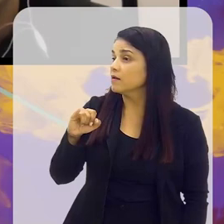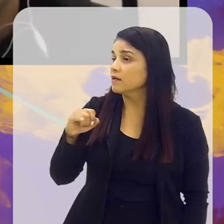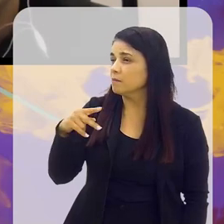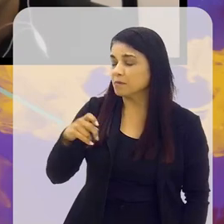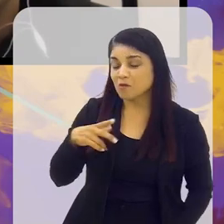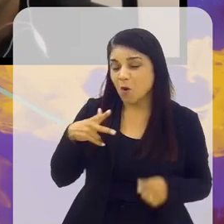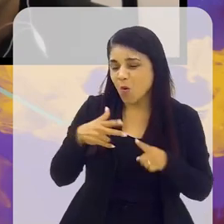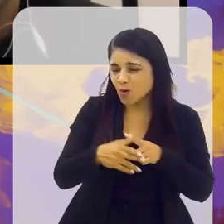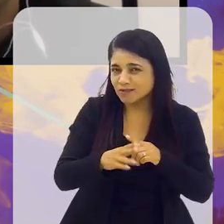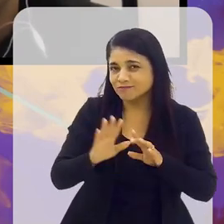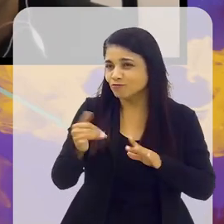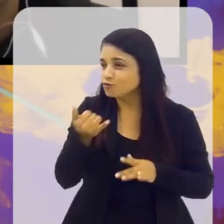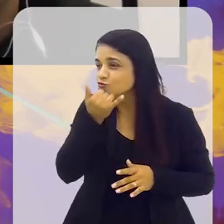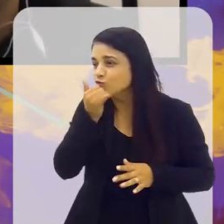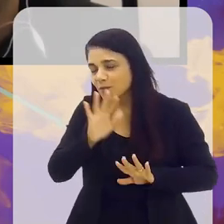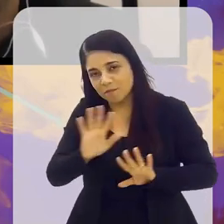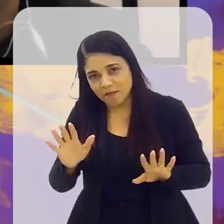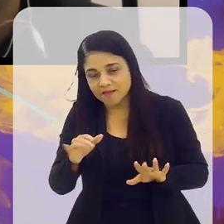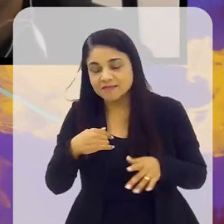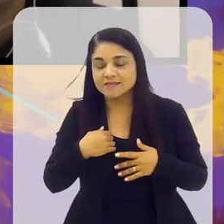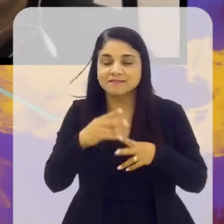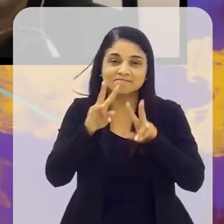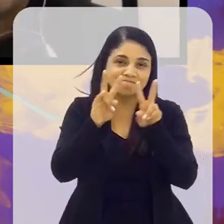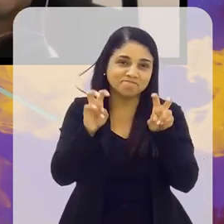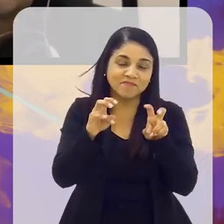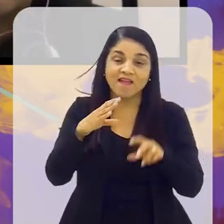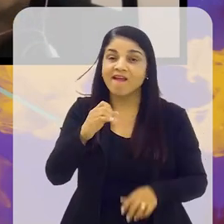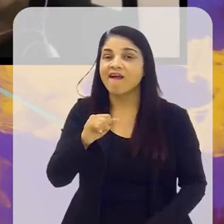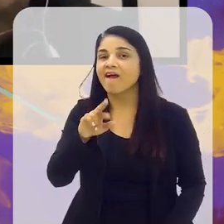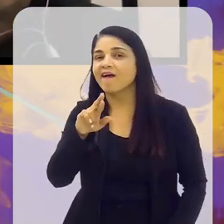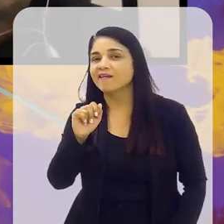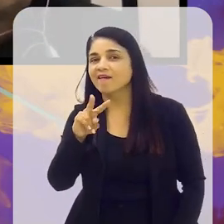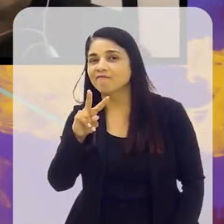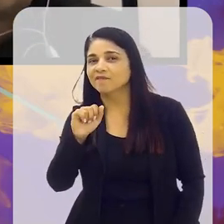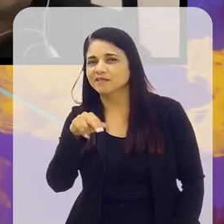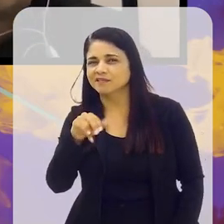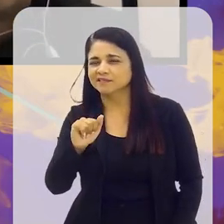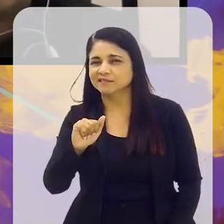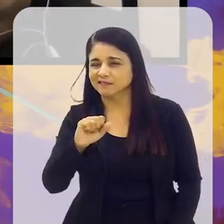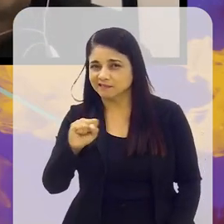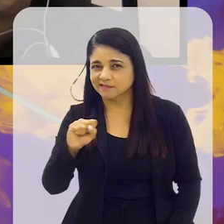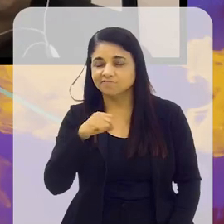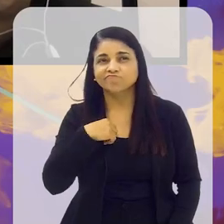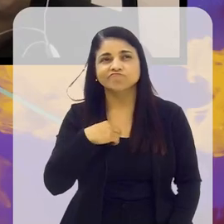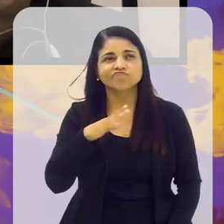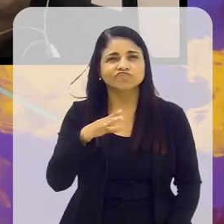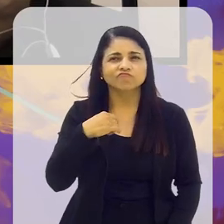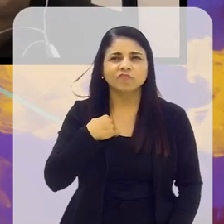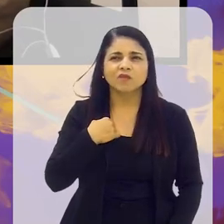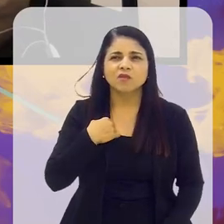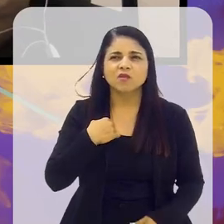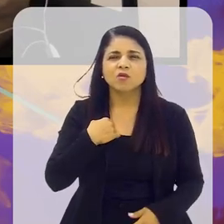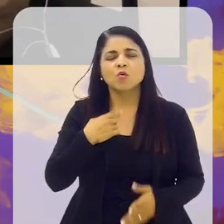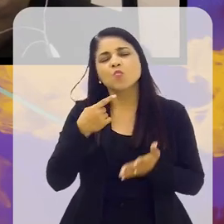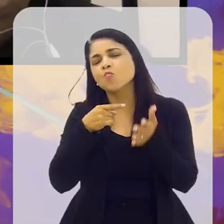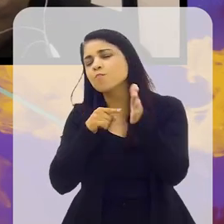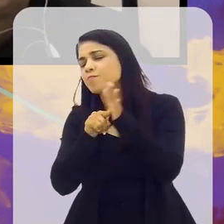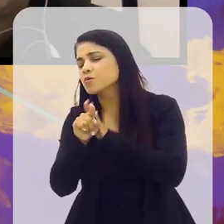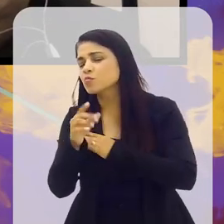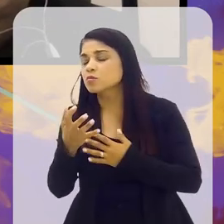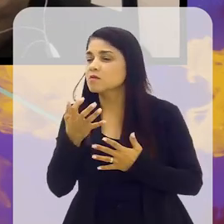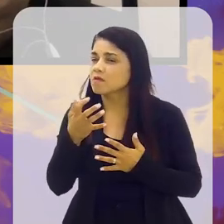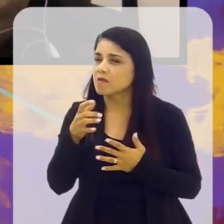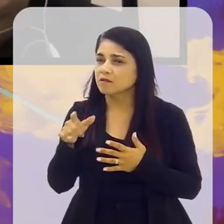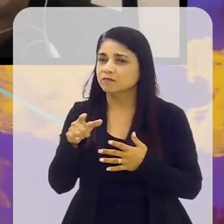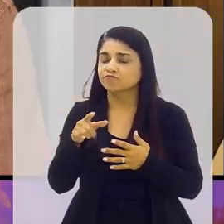diga. Não querendo cortar você e já cortando desse assunto das caravanas. Claro. A gente, apenas como subsídio, eu quero te